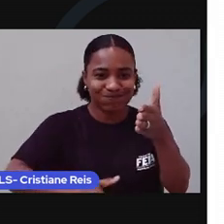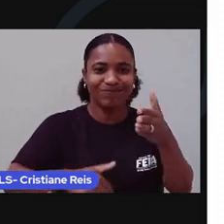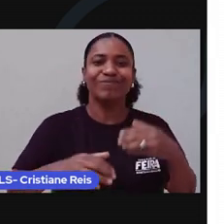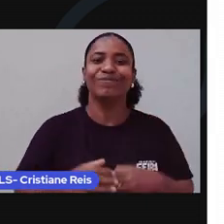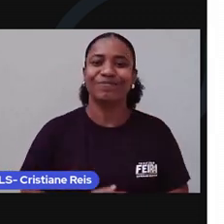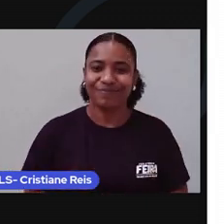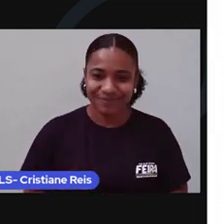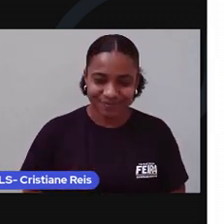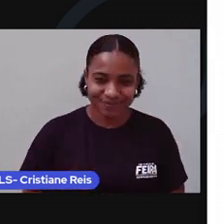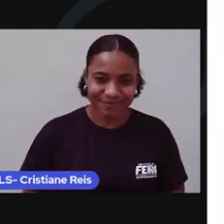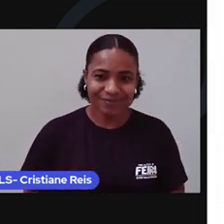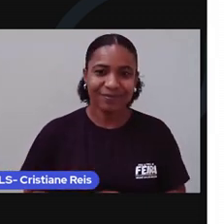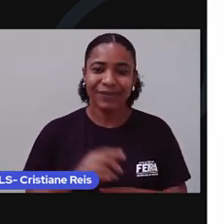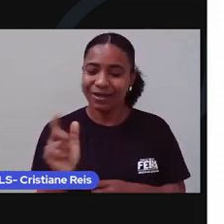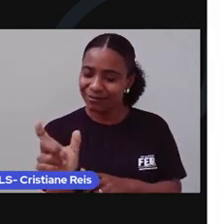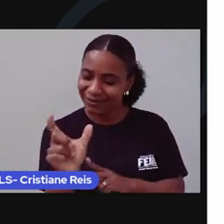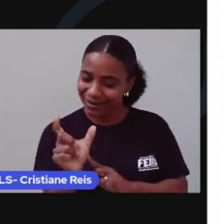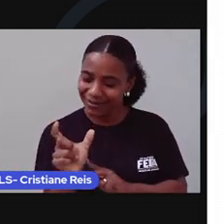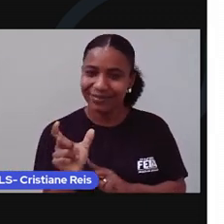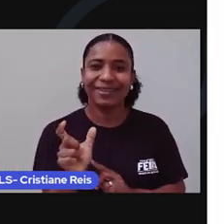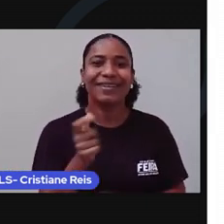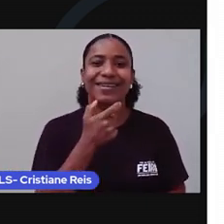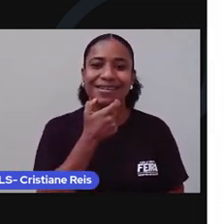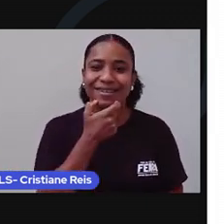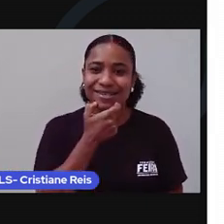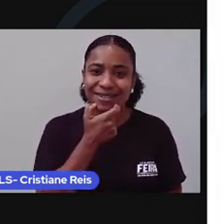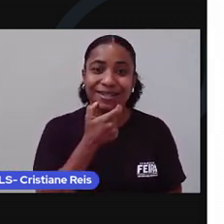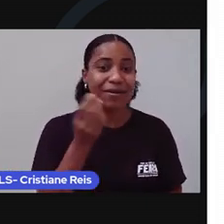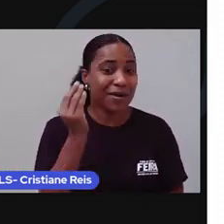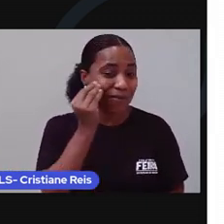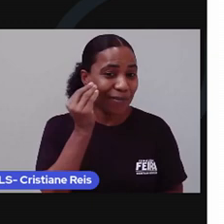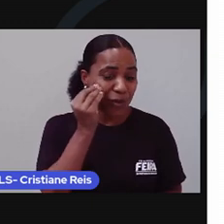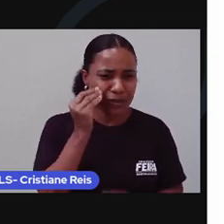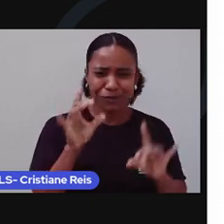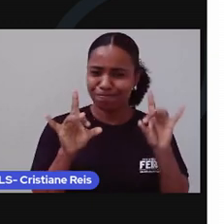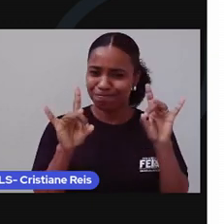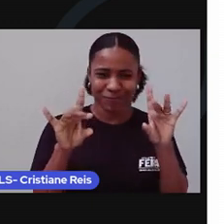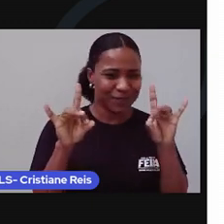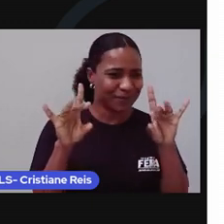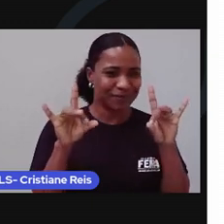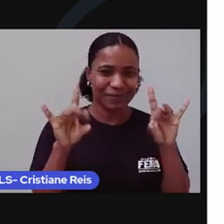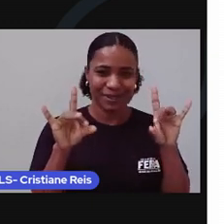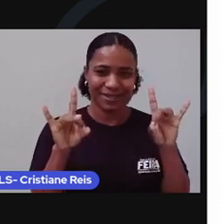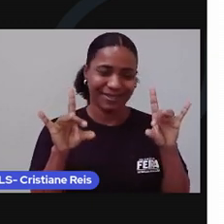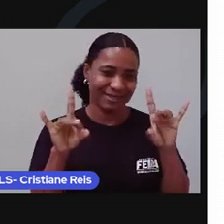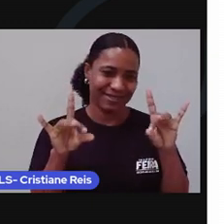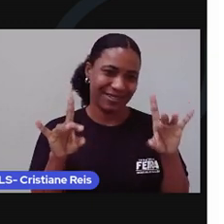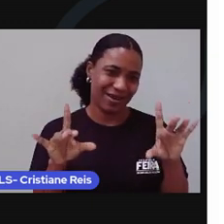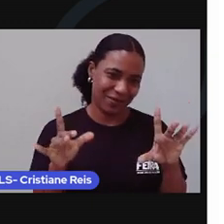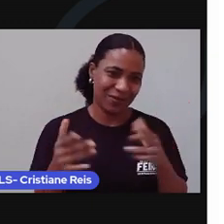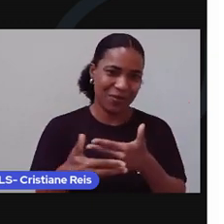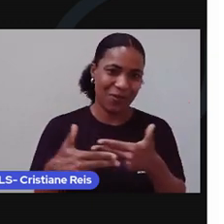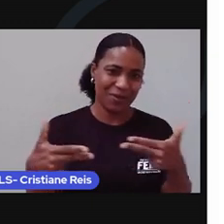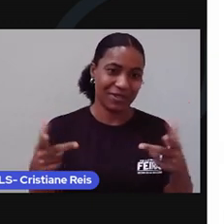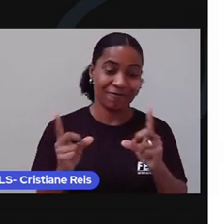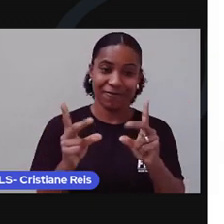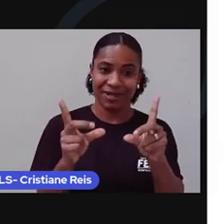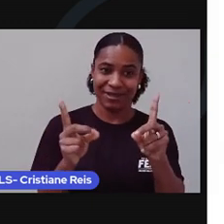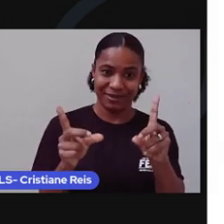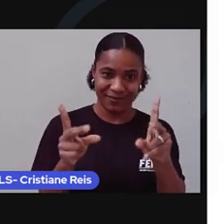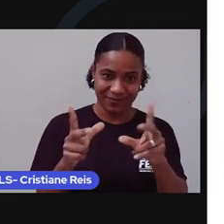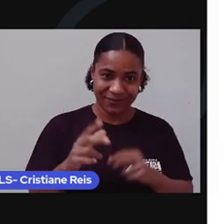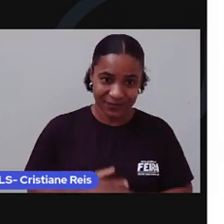porque acreditam que, assim, passam uma mensagem de sofisticação e valorizam mais seus produtos. E você,